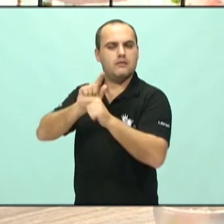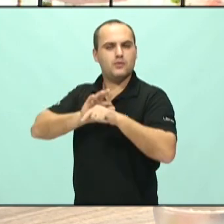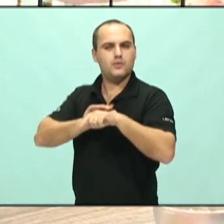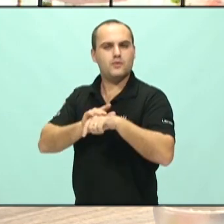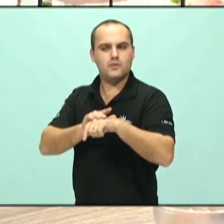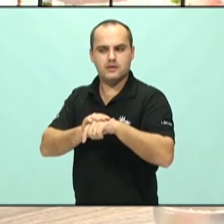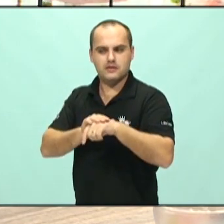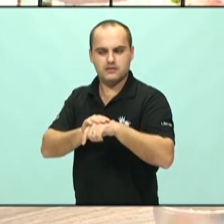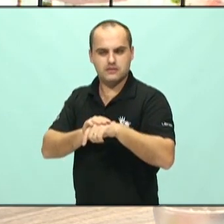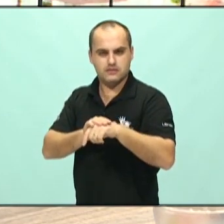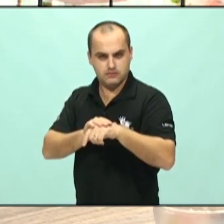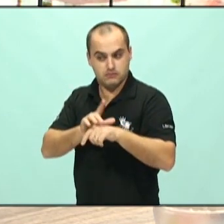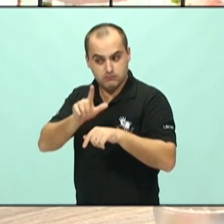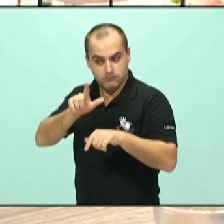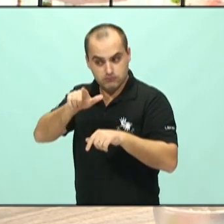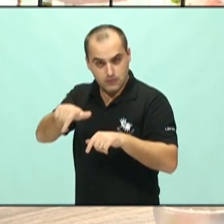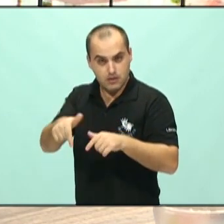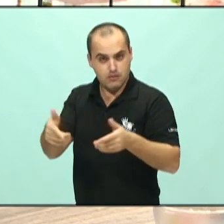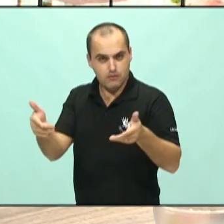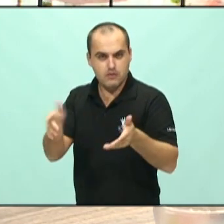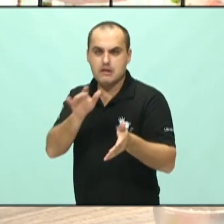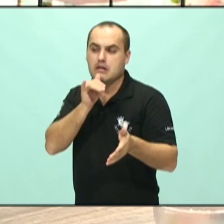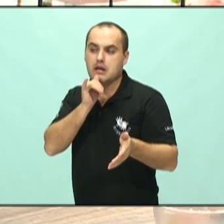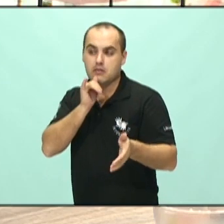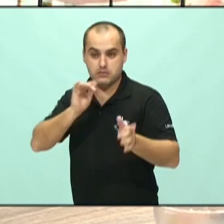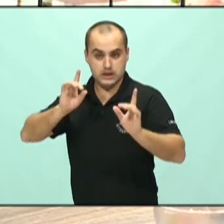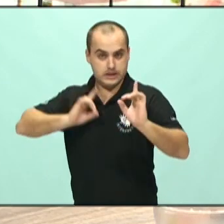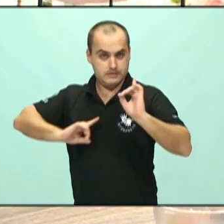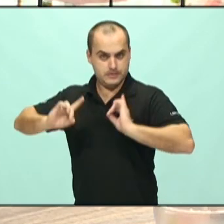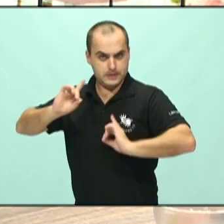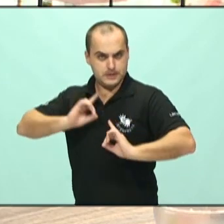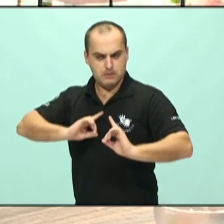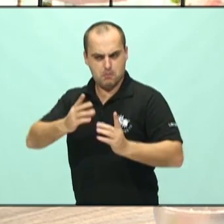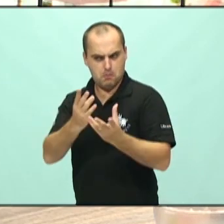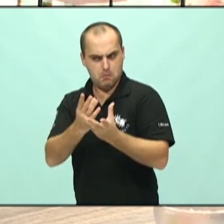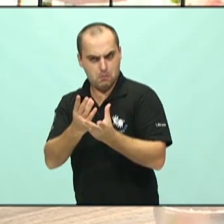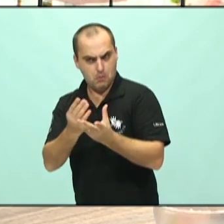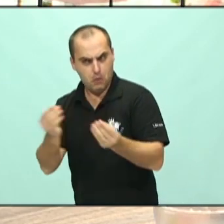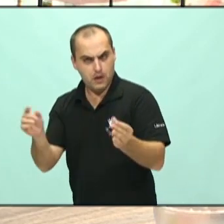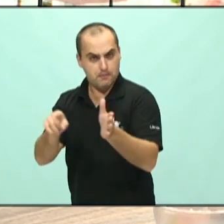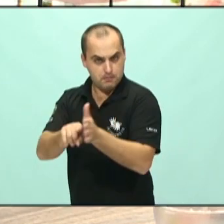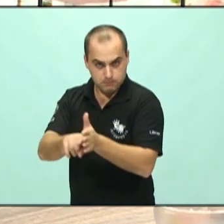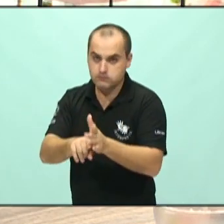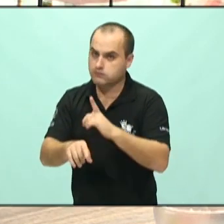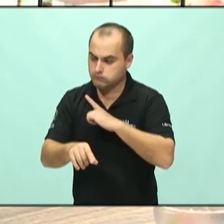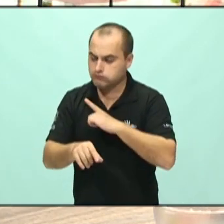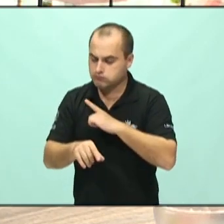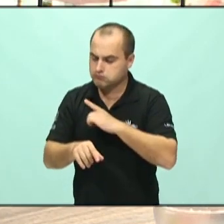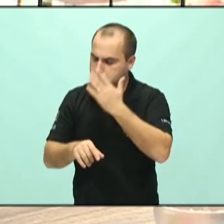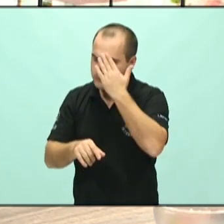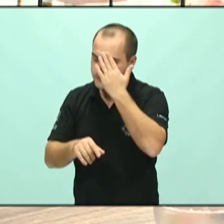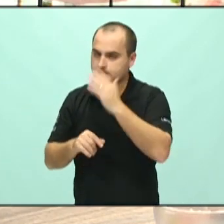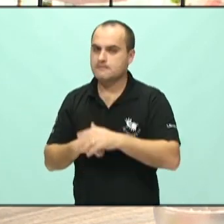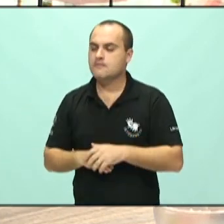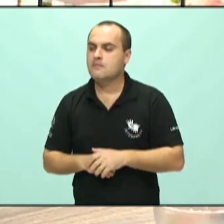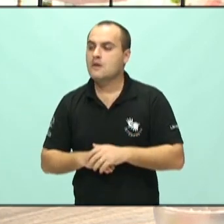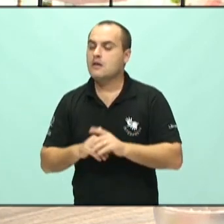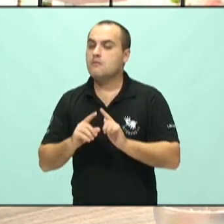eles são grandes no caso da depressão especificamente. O senhor falou dessa